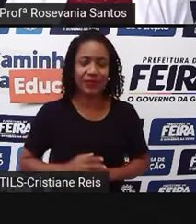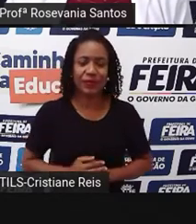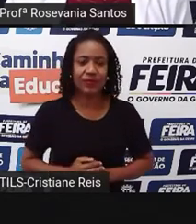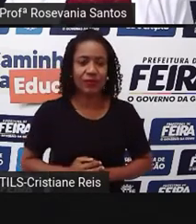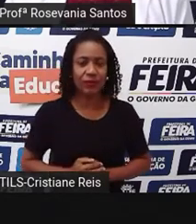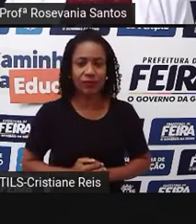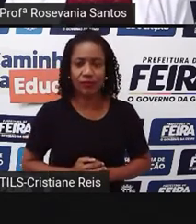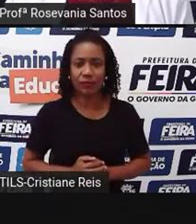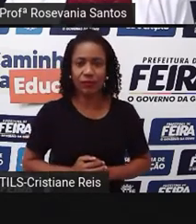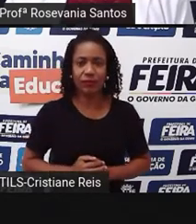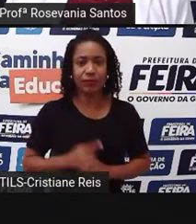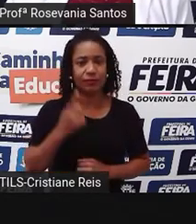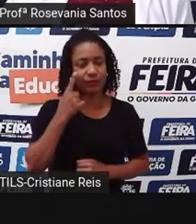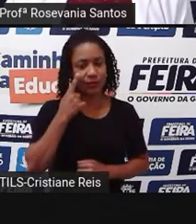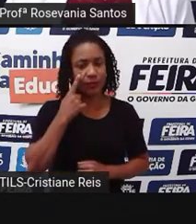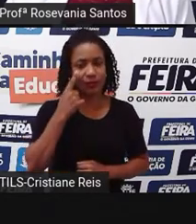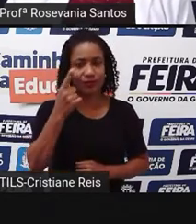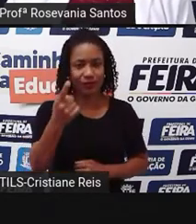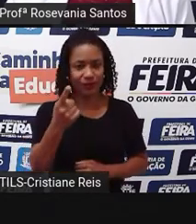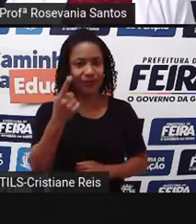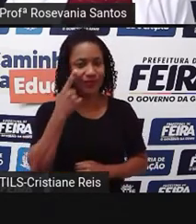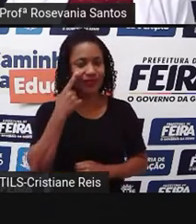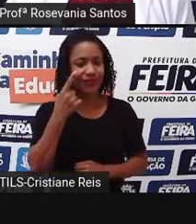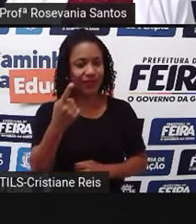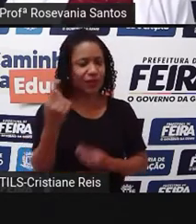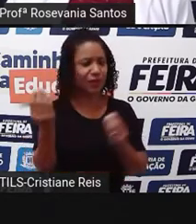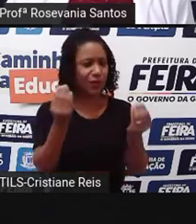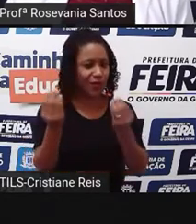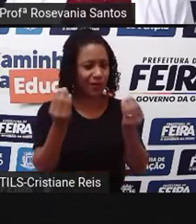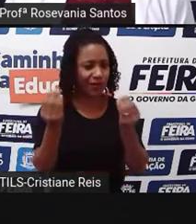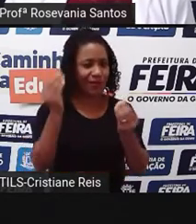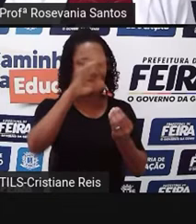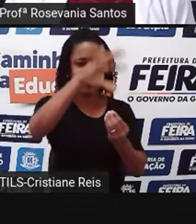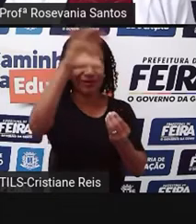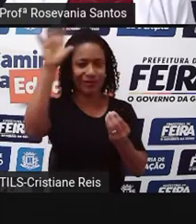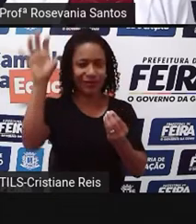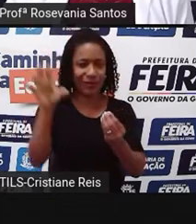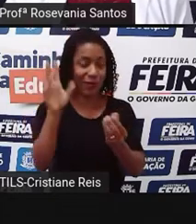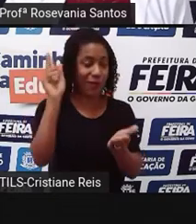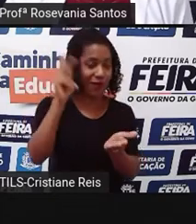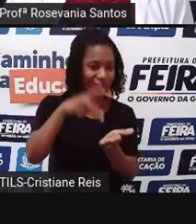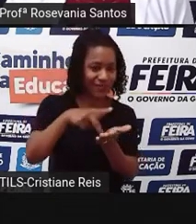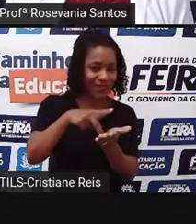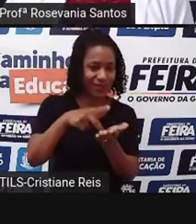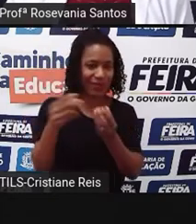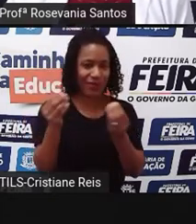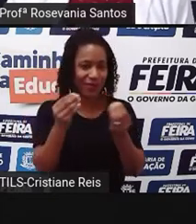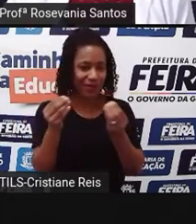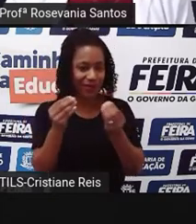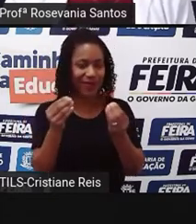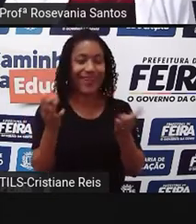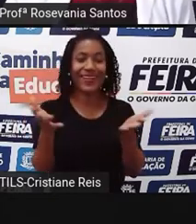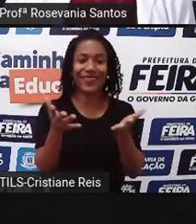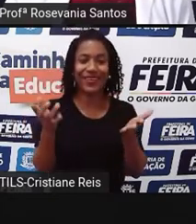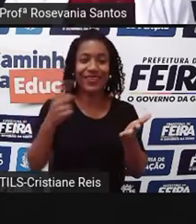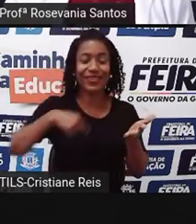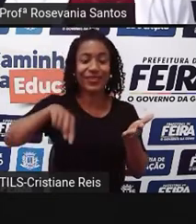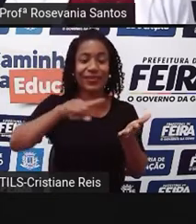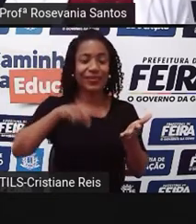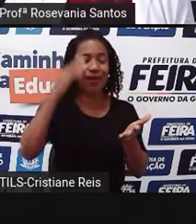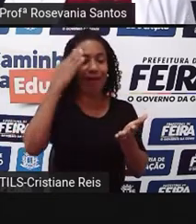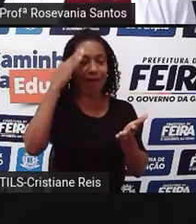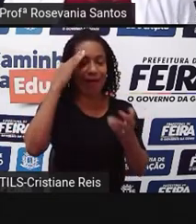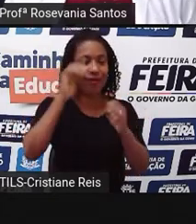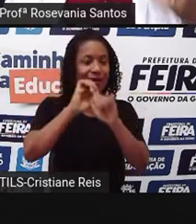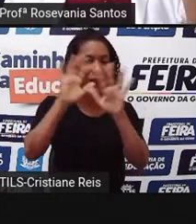oficial, a gente ficou assim, né? Com essas regiões. Então, bora começar, né? Chegou a hora, né? De a gente entender um pouquinho sobre cada uma